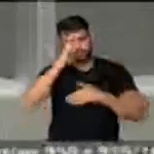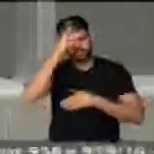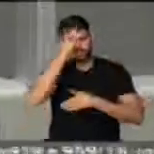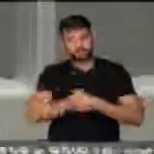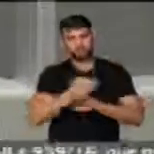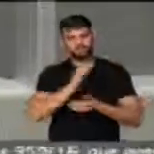vossa excelência.